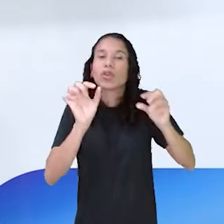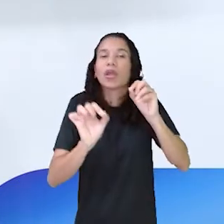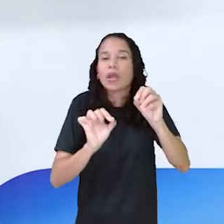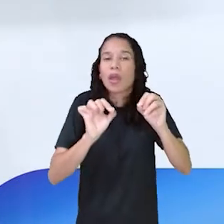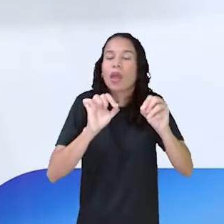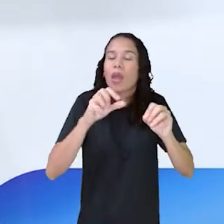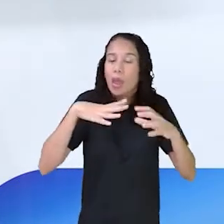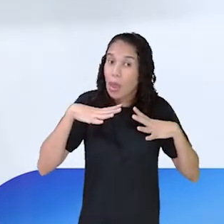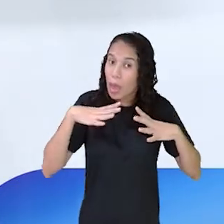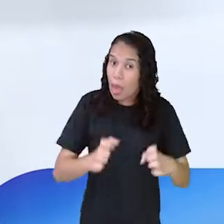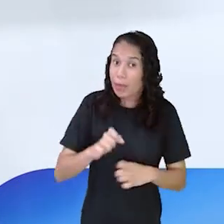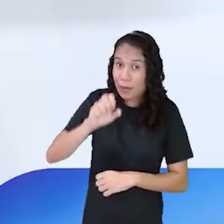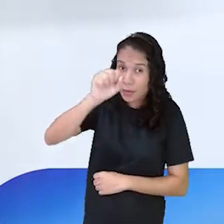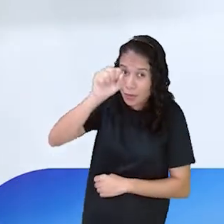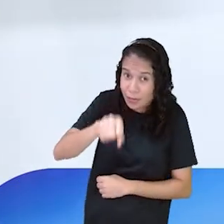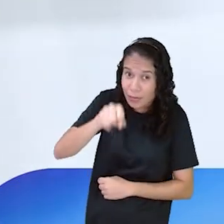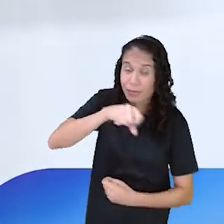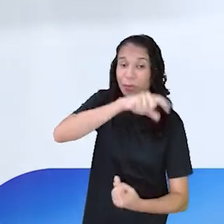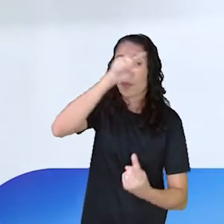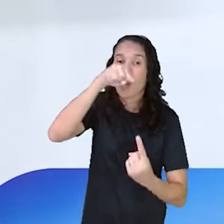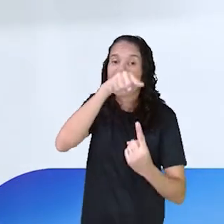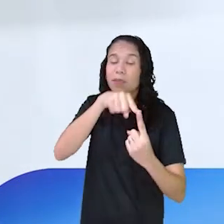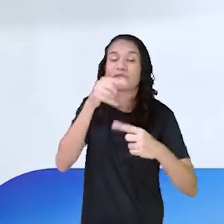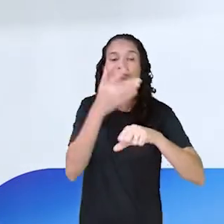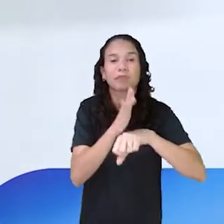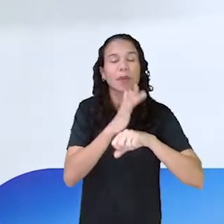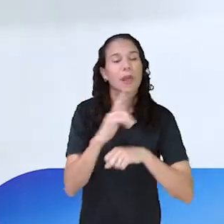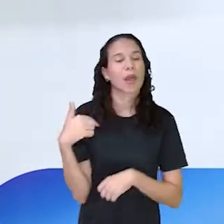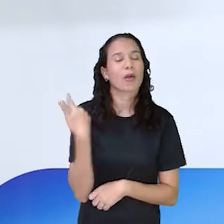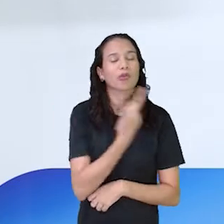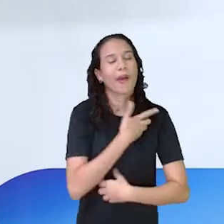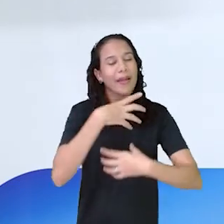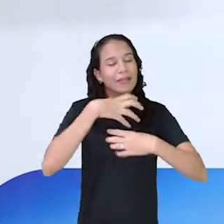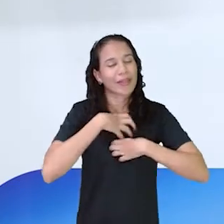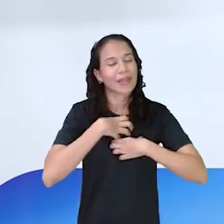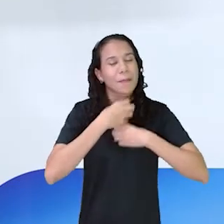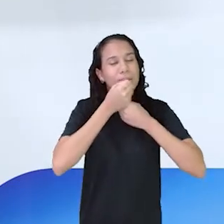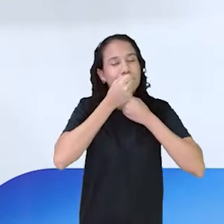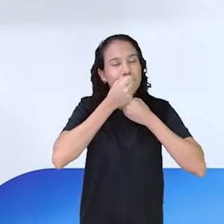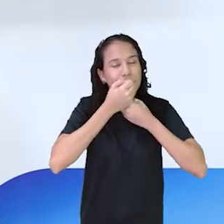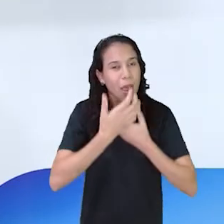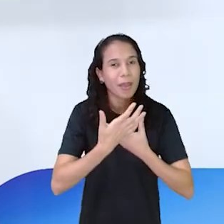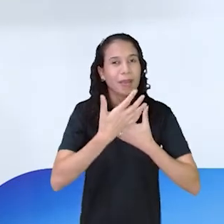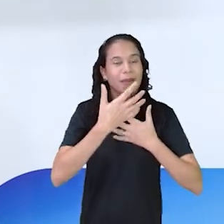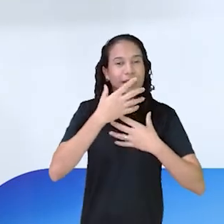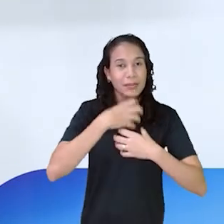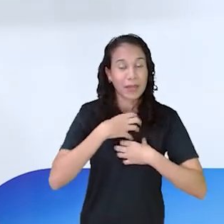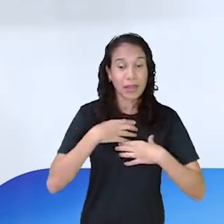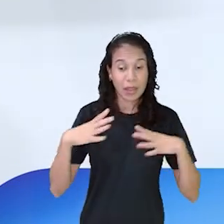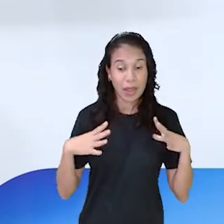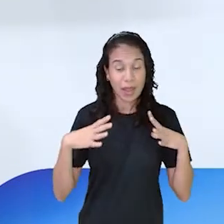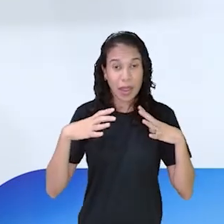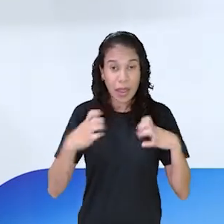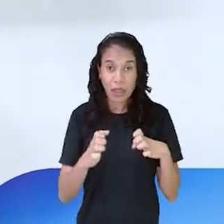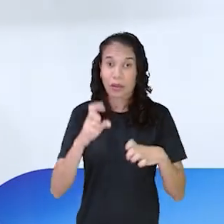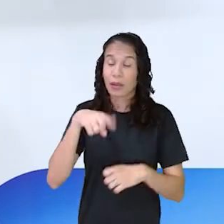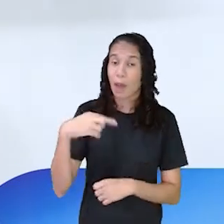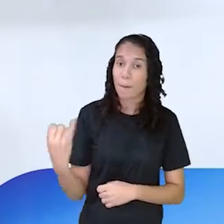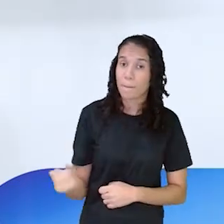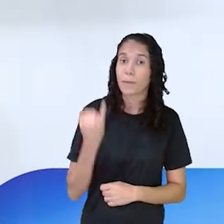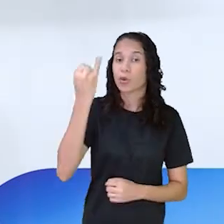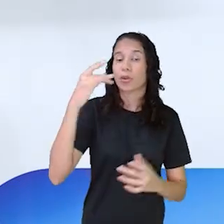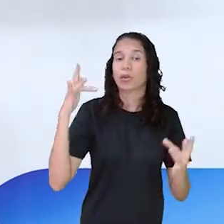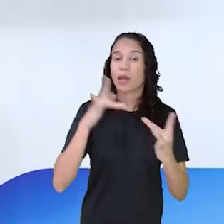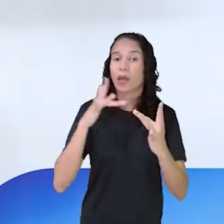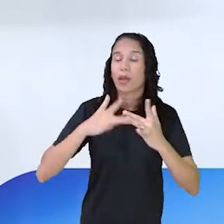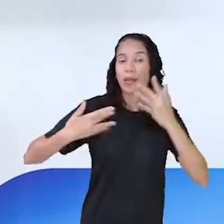éticos, sim. No intuito de fazer com que a gente se sinta bem. E no intuito de trazer a ética como elemento importante de